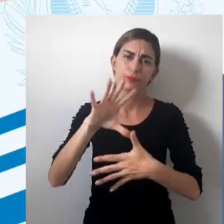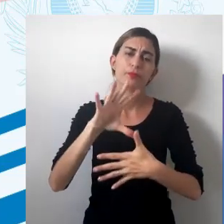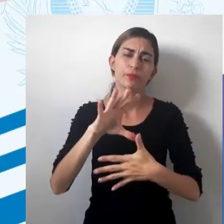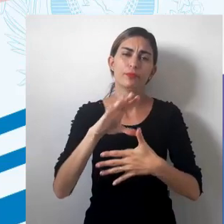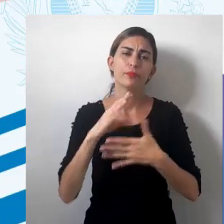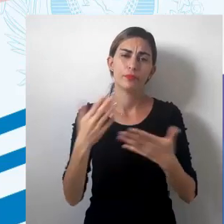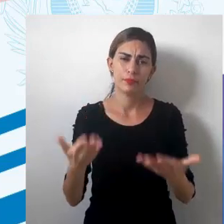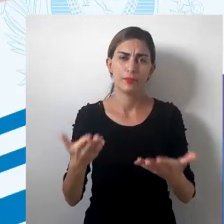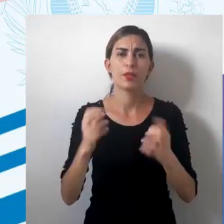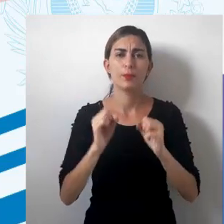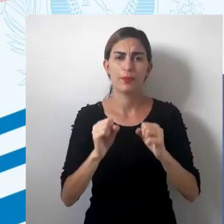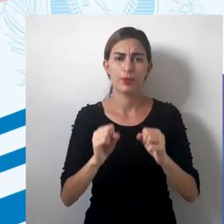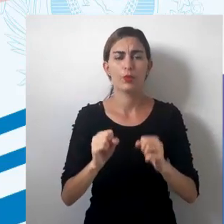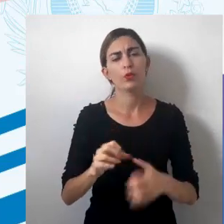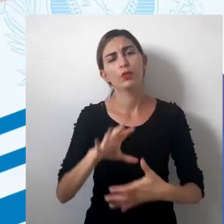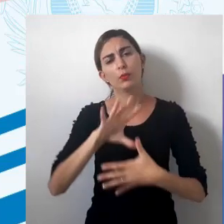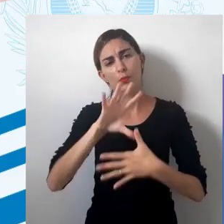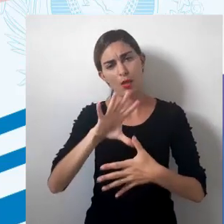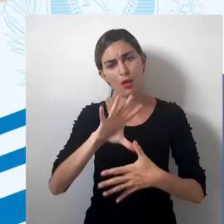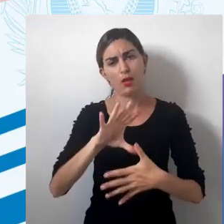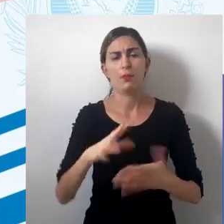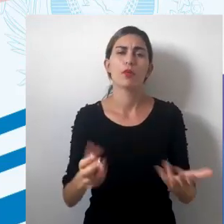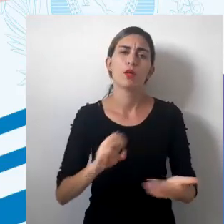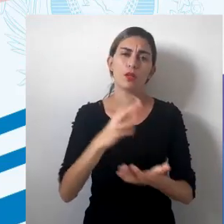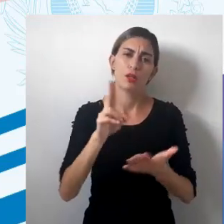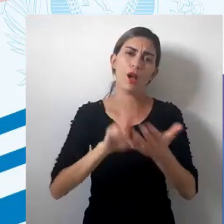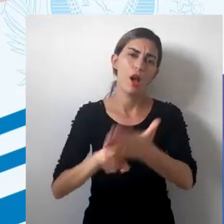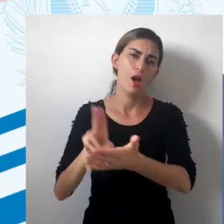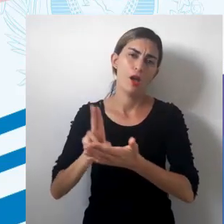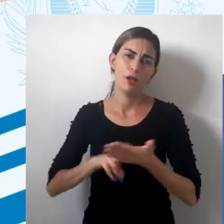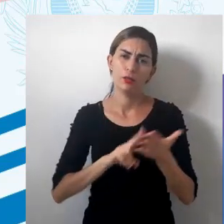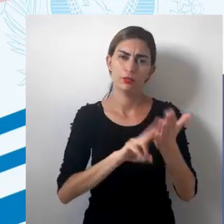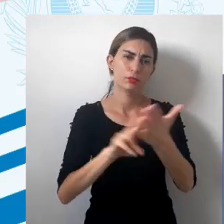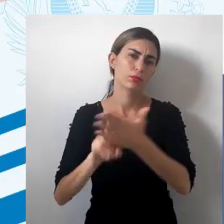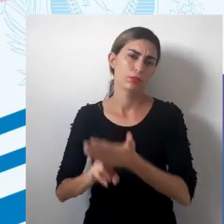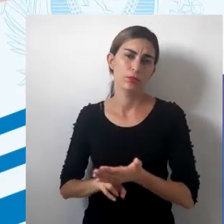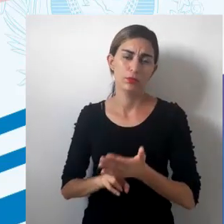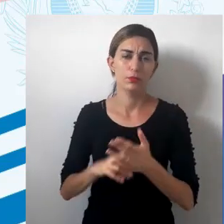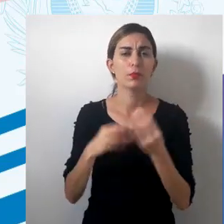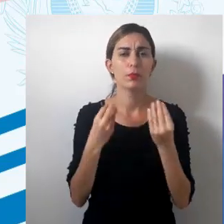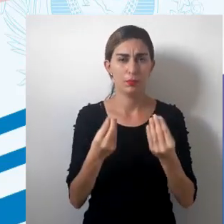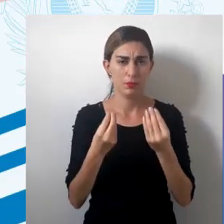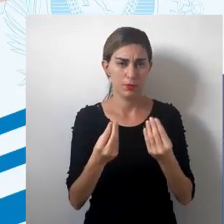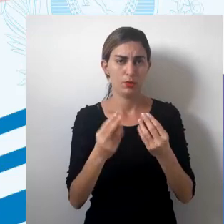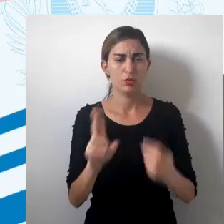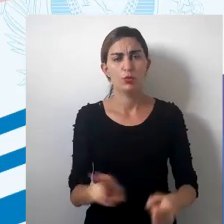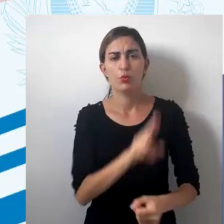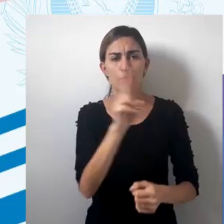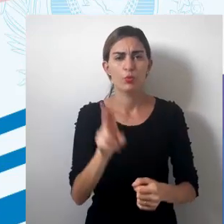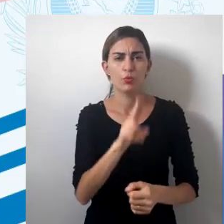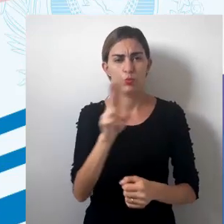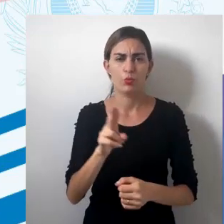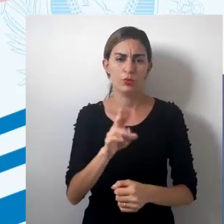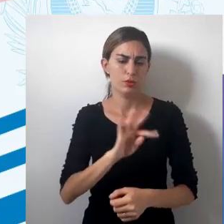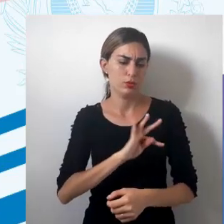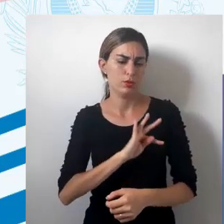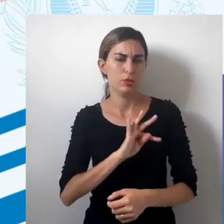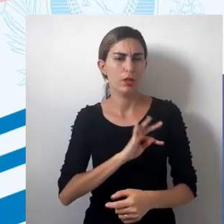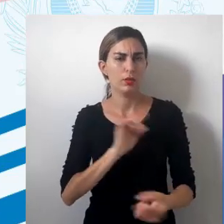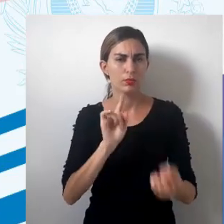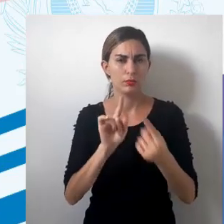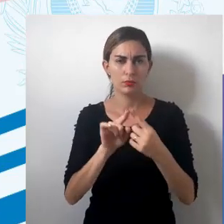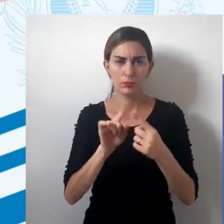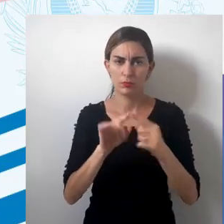representação, ela pode ser justamente em forma dos mapas e das cartas. Para isso, a gente utiliza a técnica